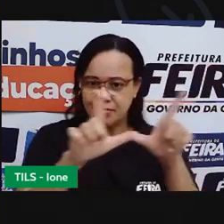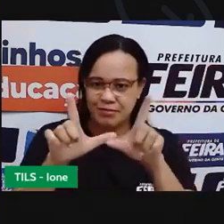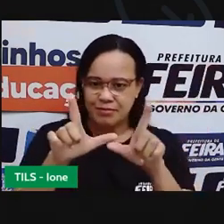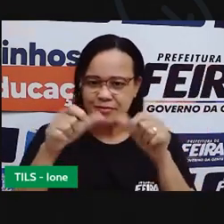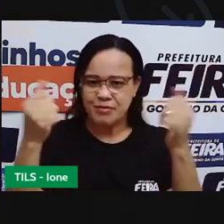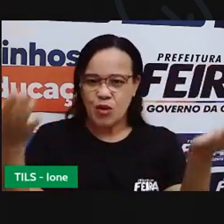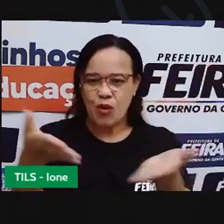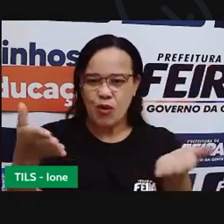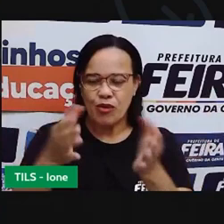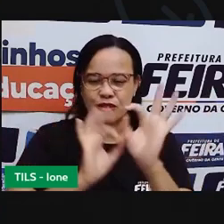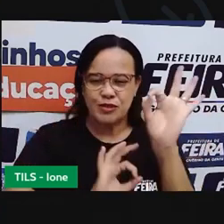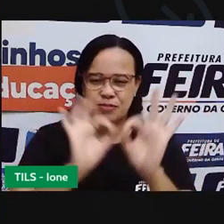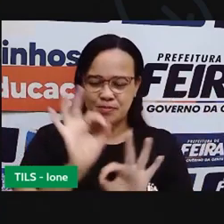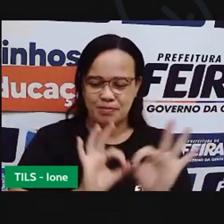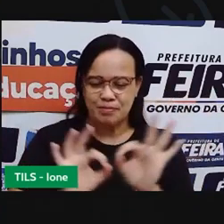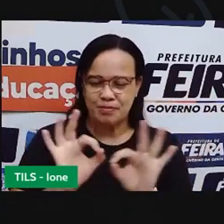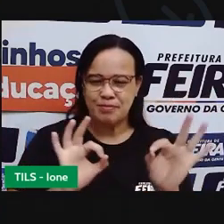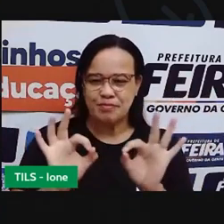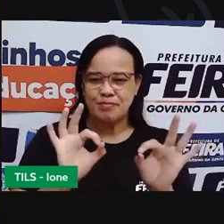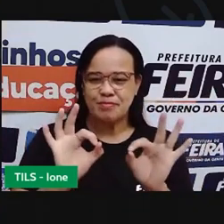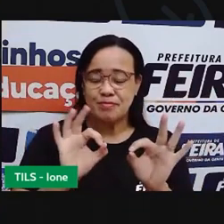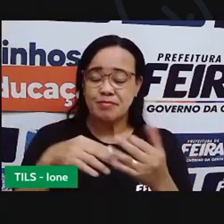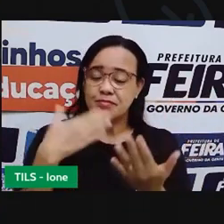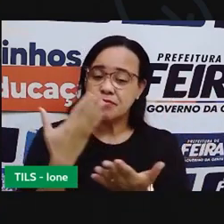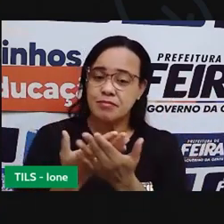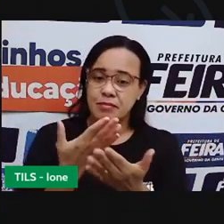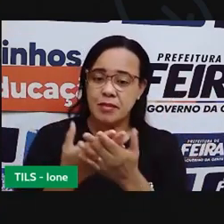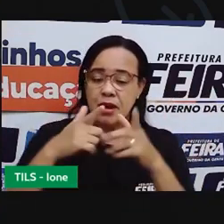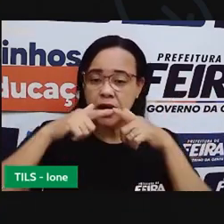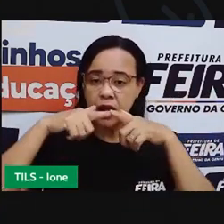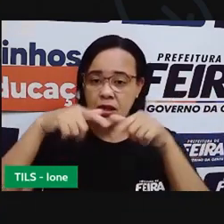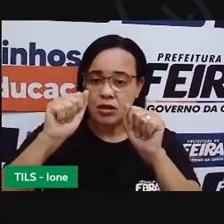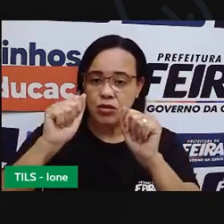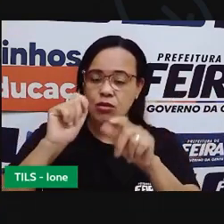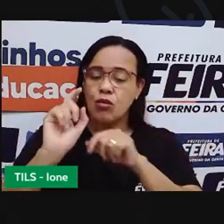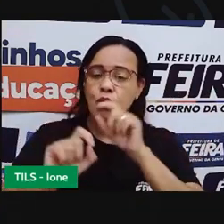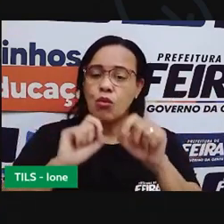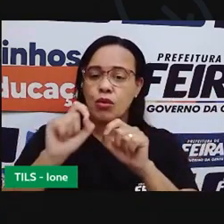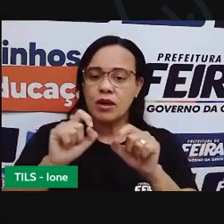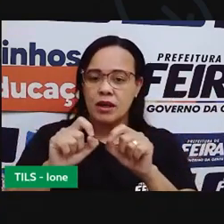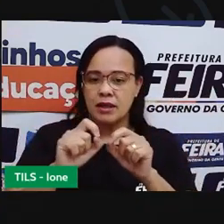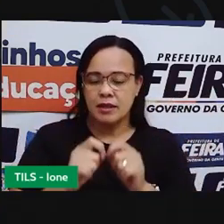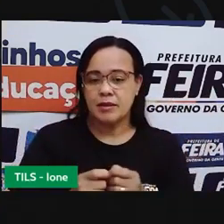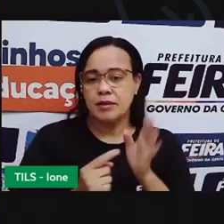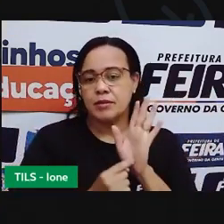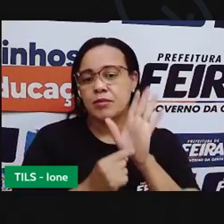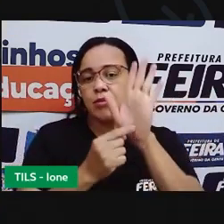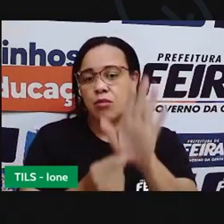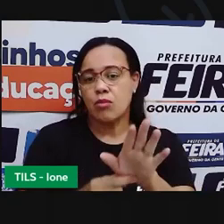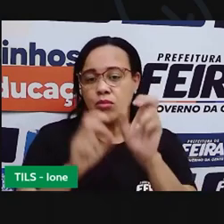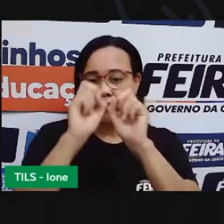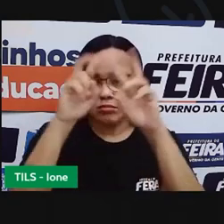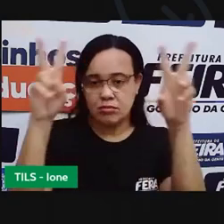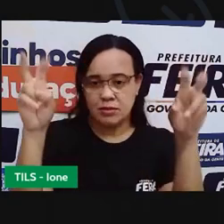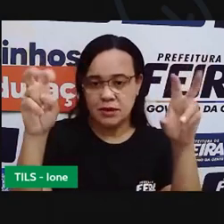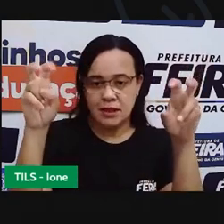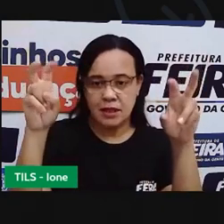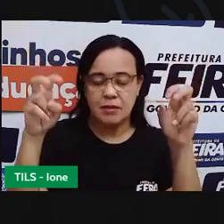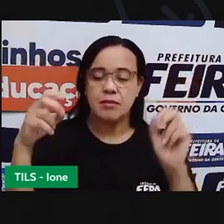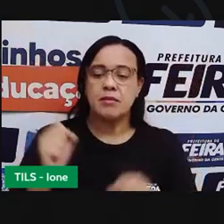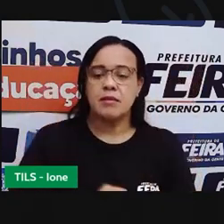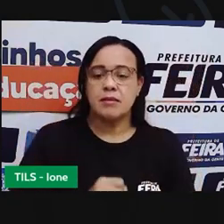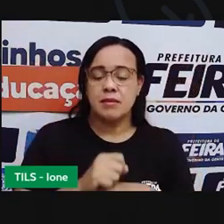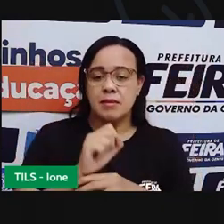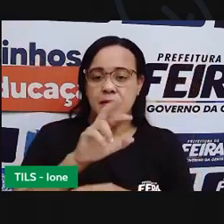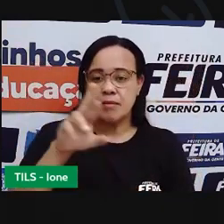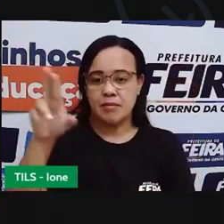Então, na aula de hoje, de linguagem, vamos abordar o tema trava